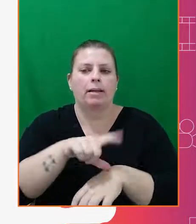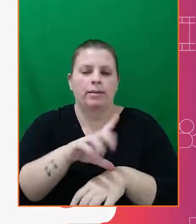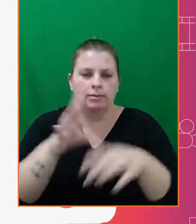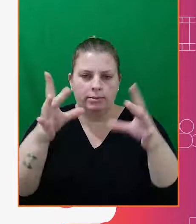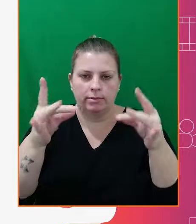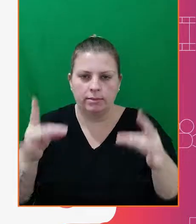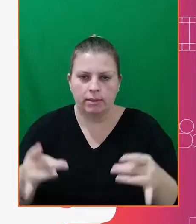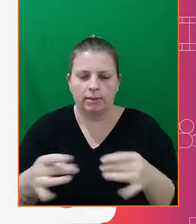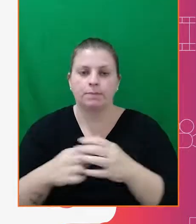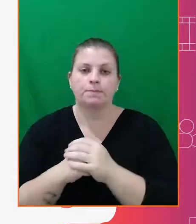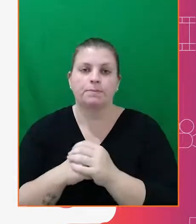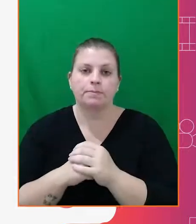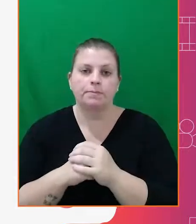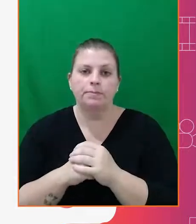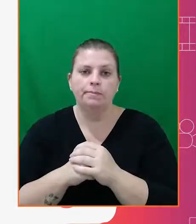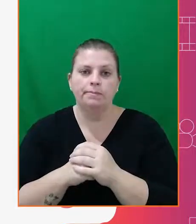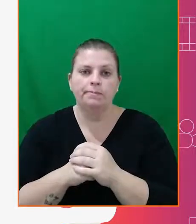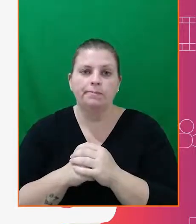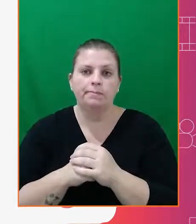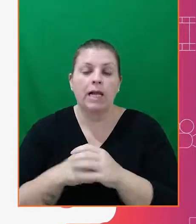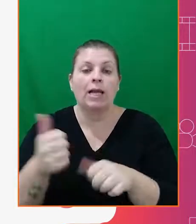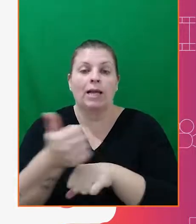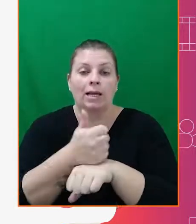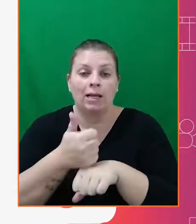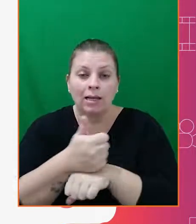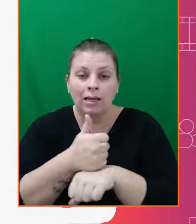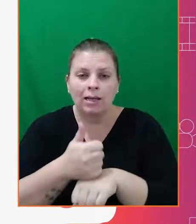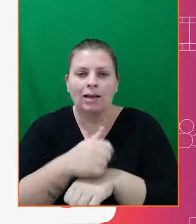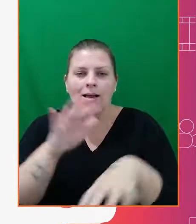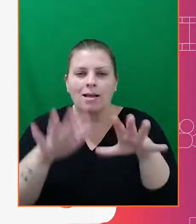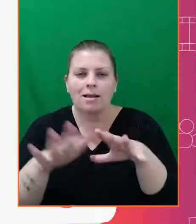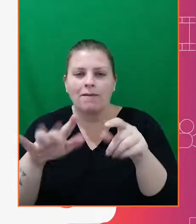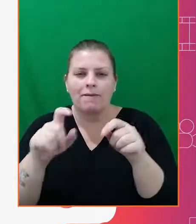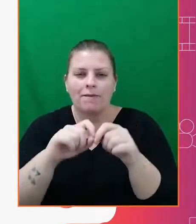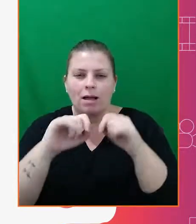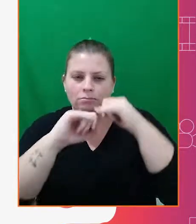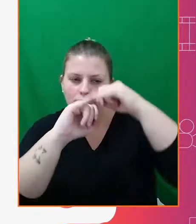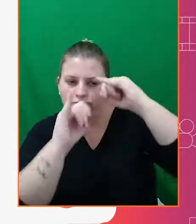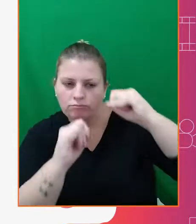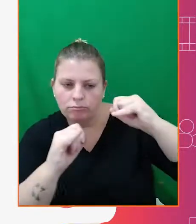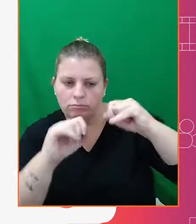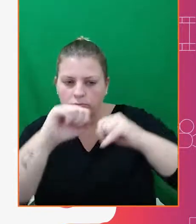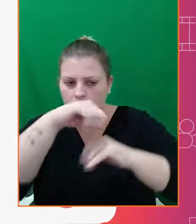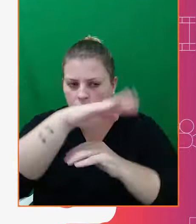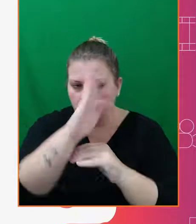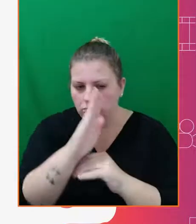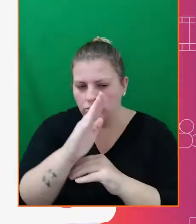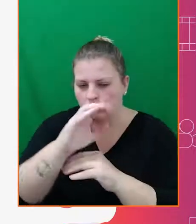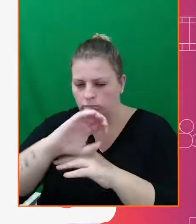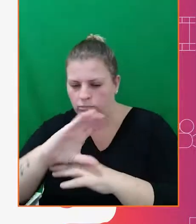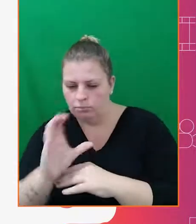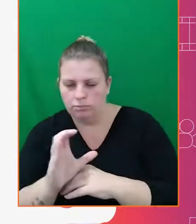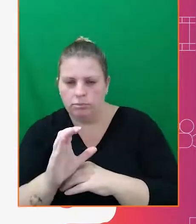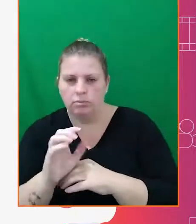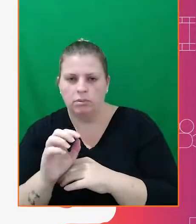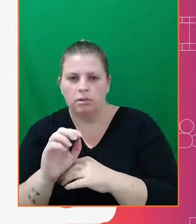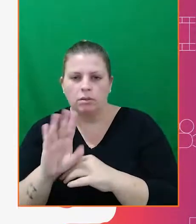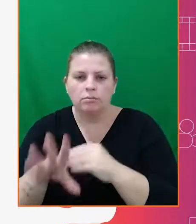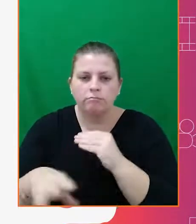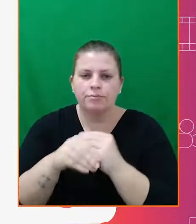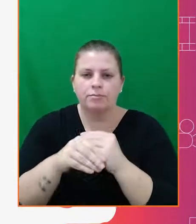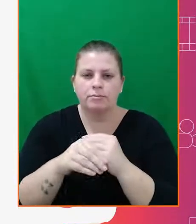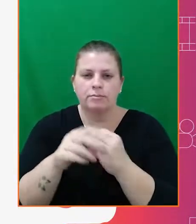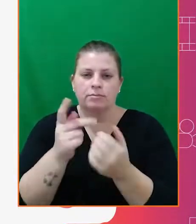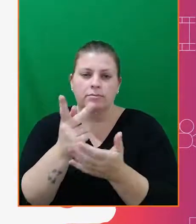É comum um artista trabalhar a linha de ação e fazer alguns desenhos para complementar essas linhas.